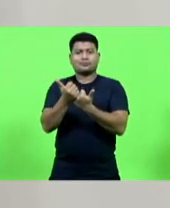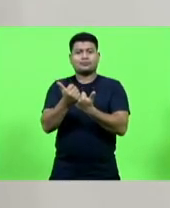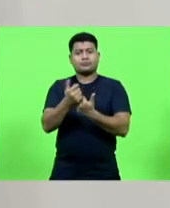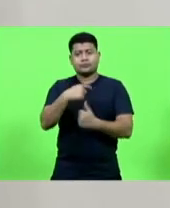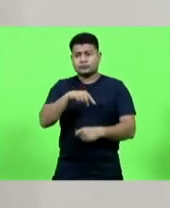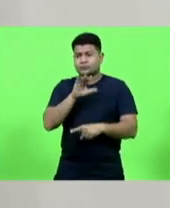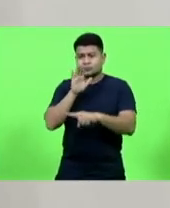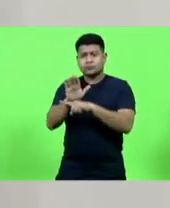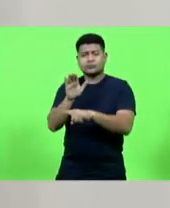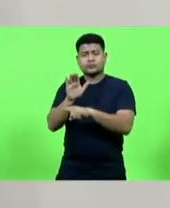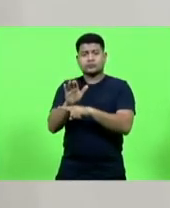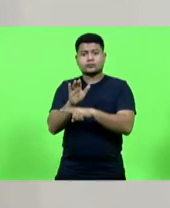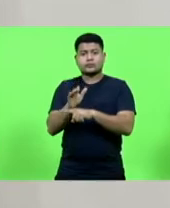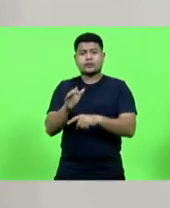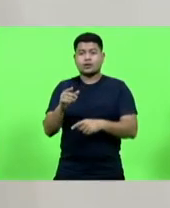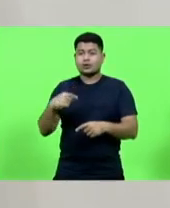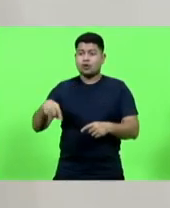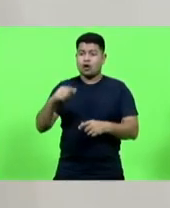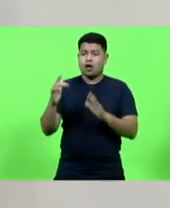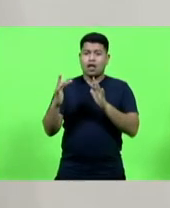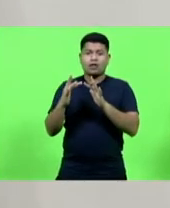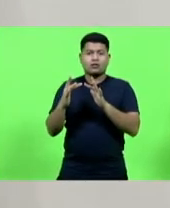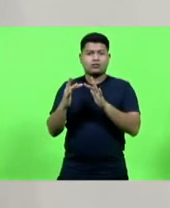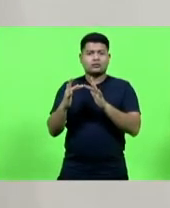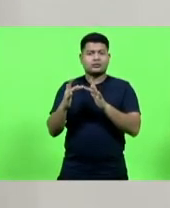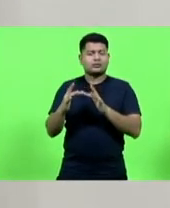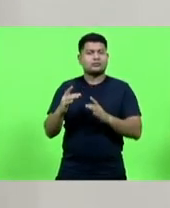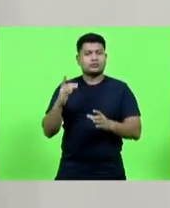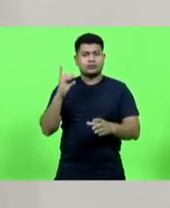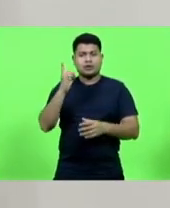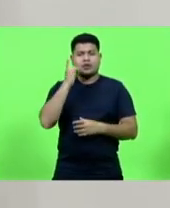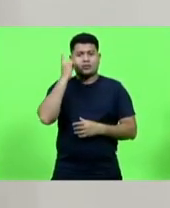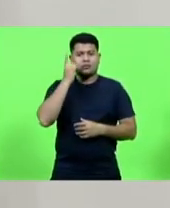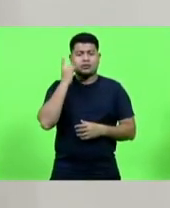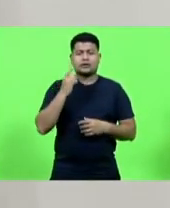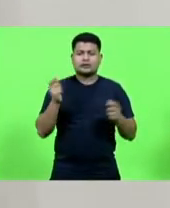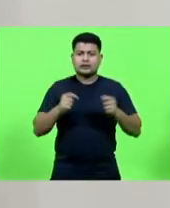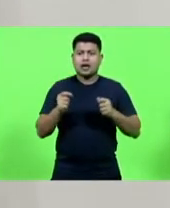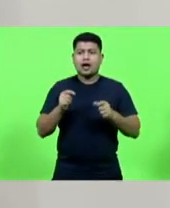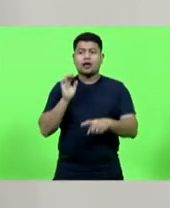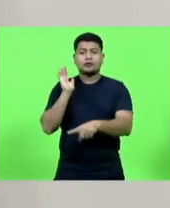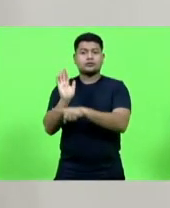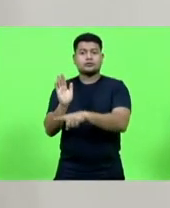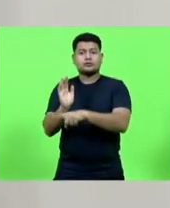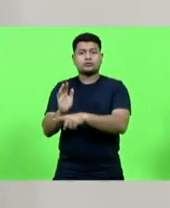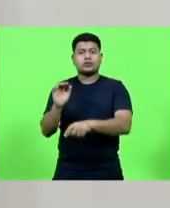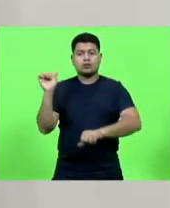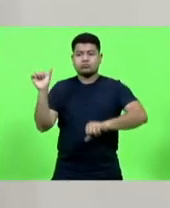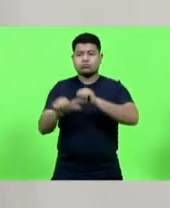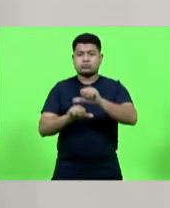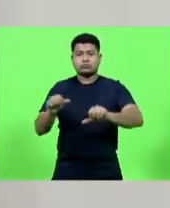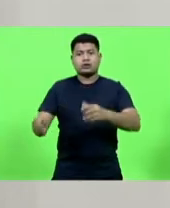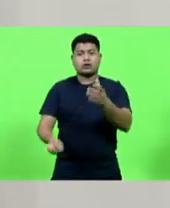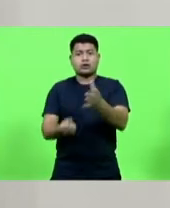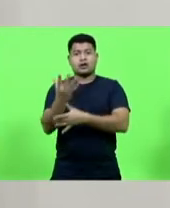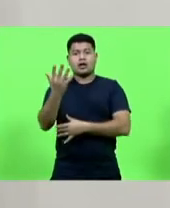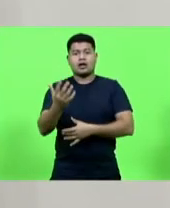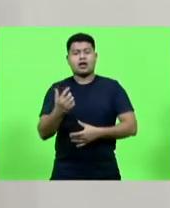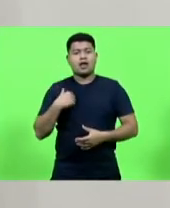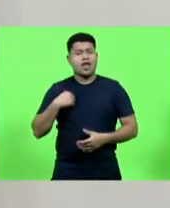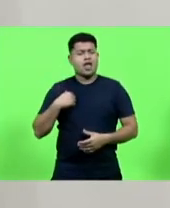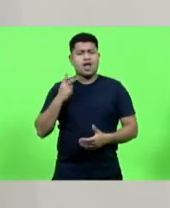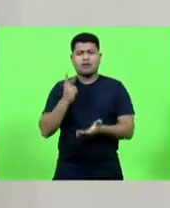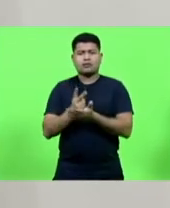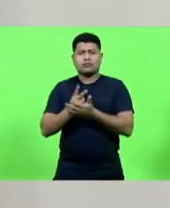entrando em contato com nós, deputados, nós conseguimos realizar esses sonhos. Eu sempre me caracterizo como um vendedor de sonhos,